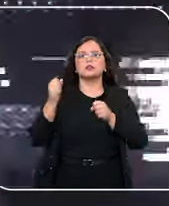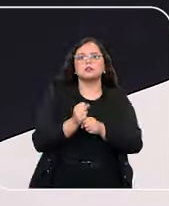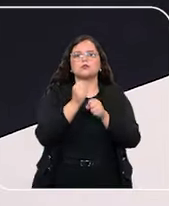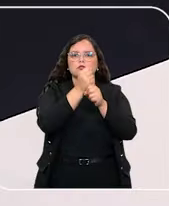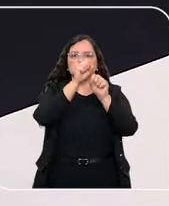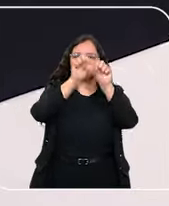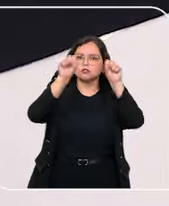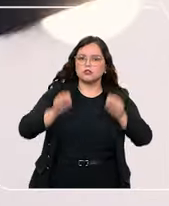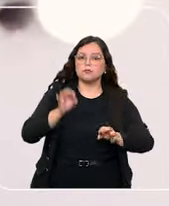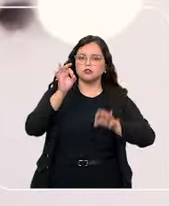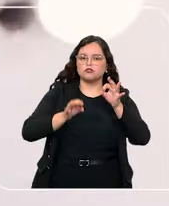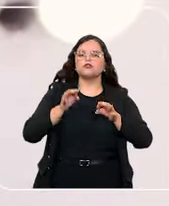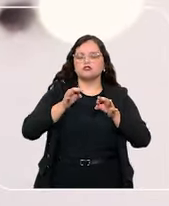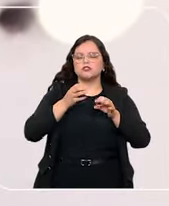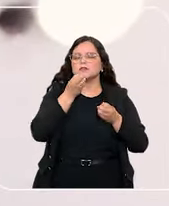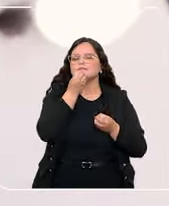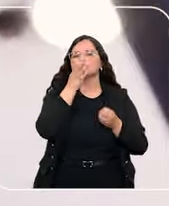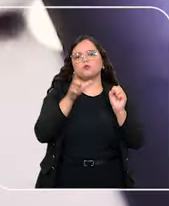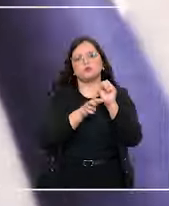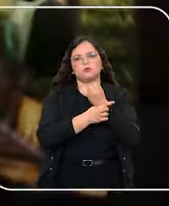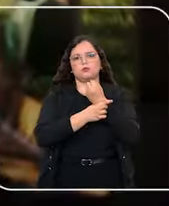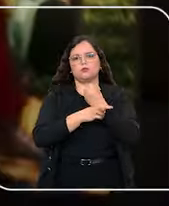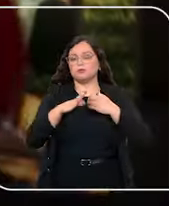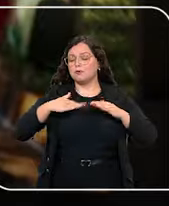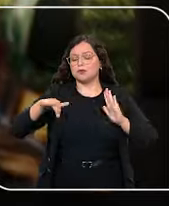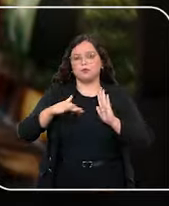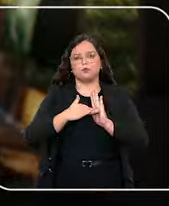muito mais eficiente e melhor para todos nós.